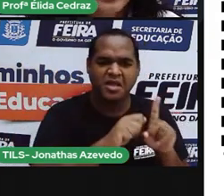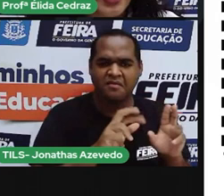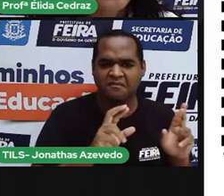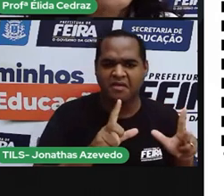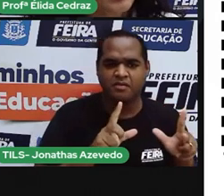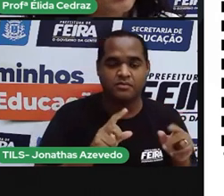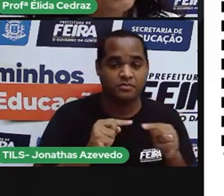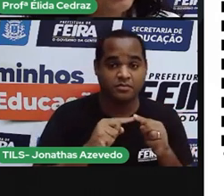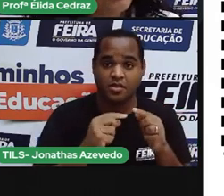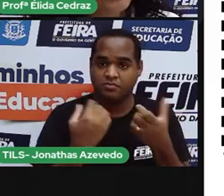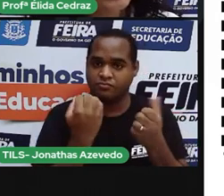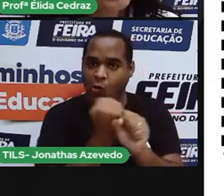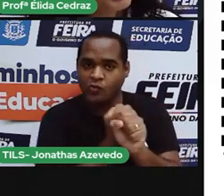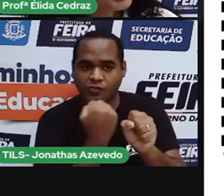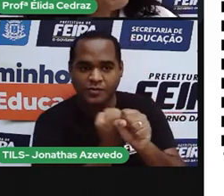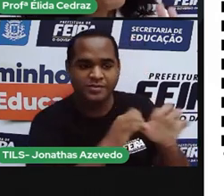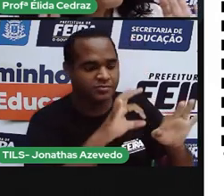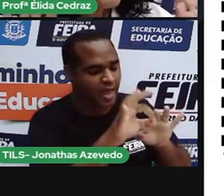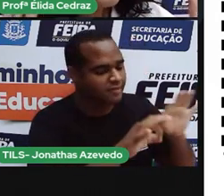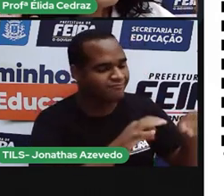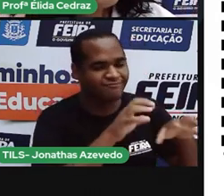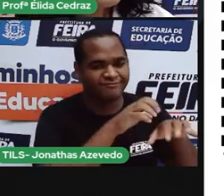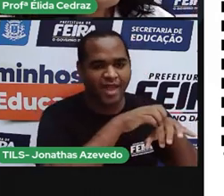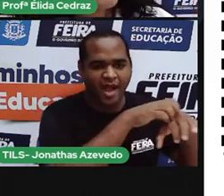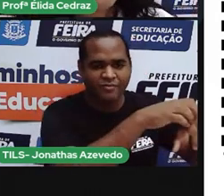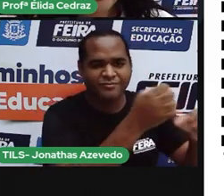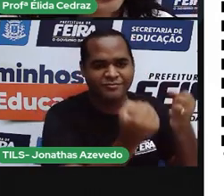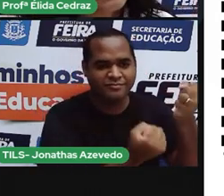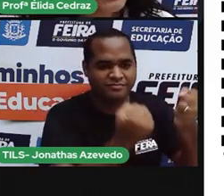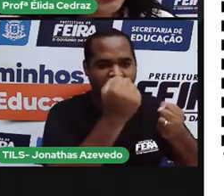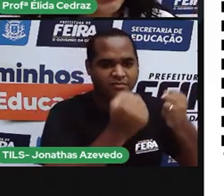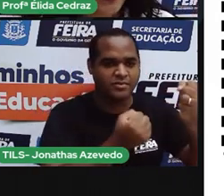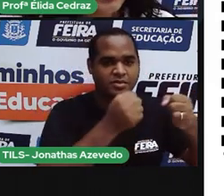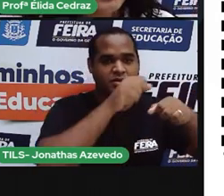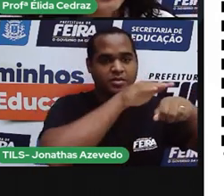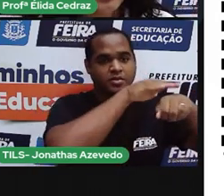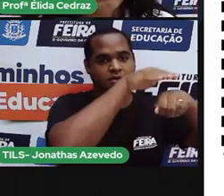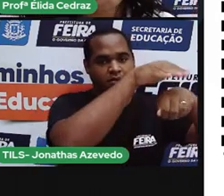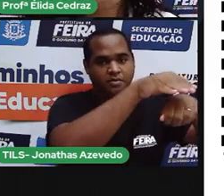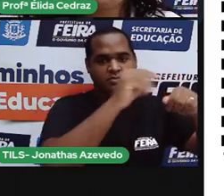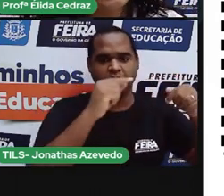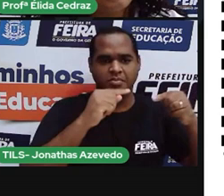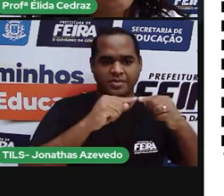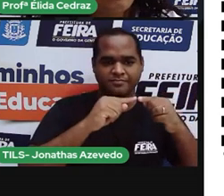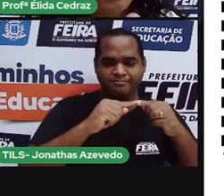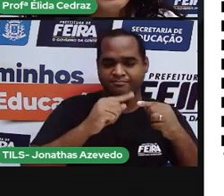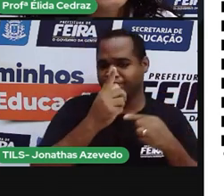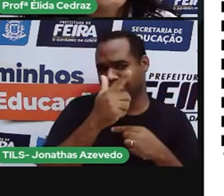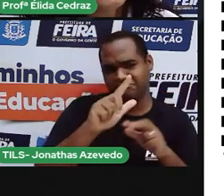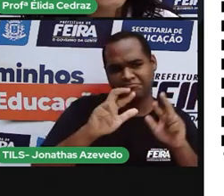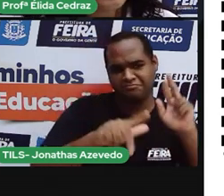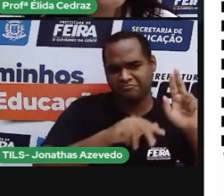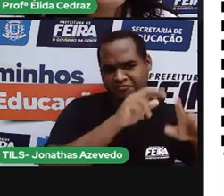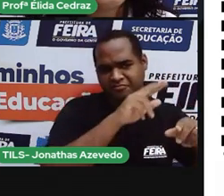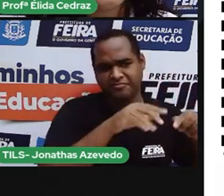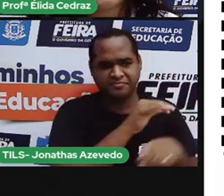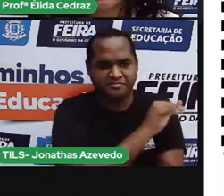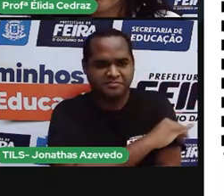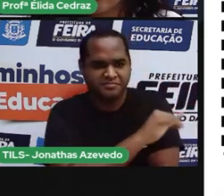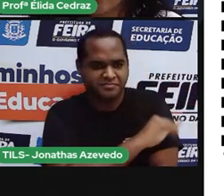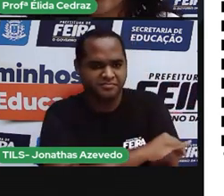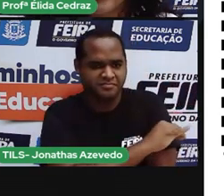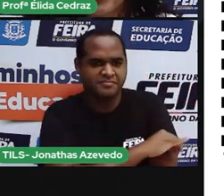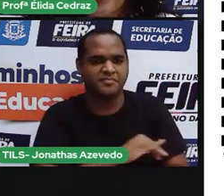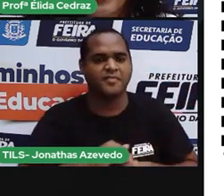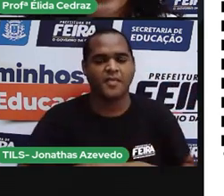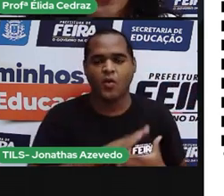carros alegóricos. Tipo aqueles que você vê nos distritos da escola de samba. Olha aquele carro lá atrás.